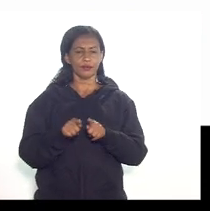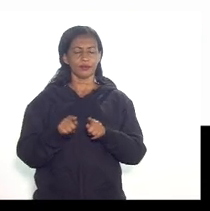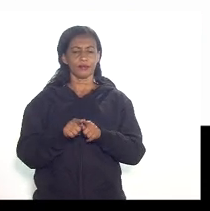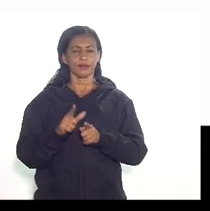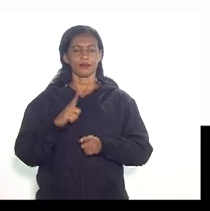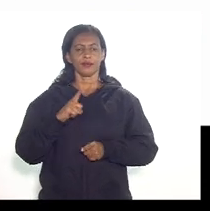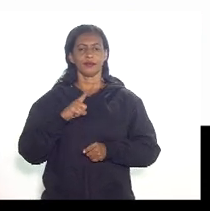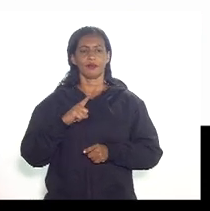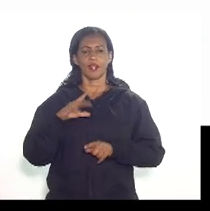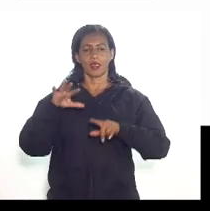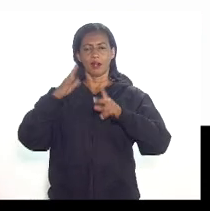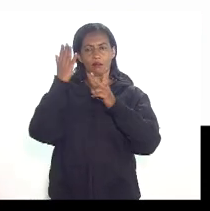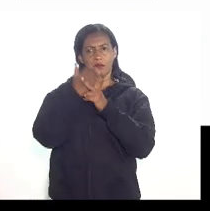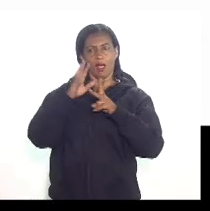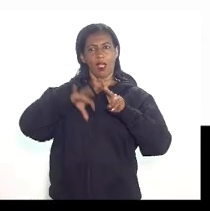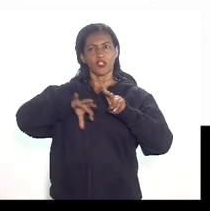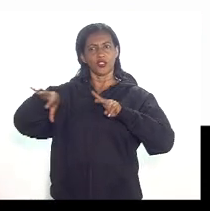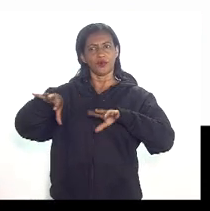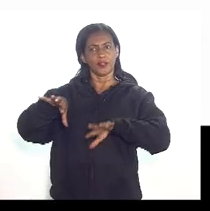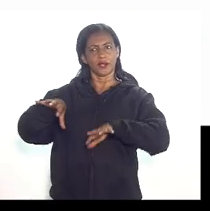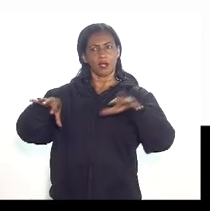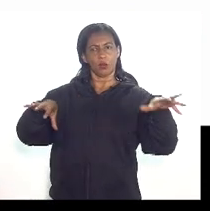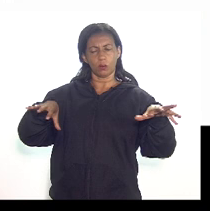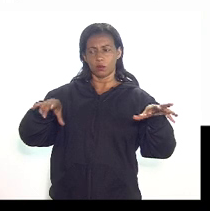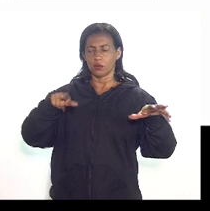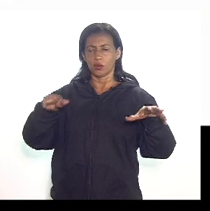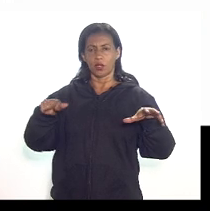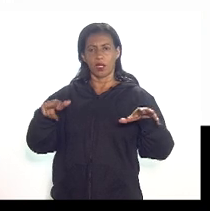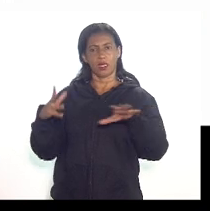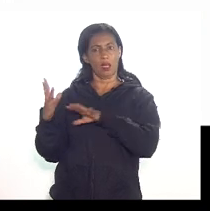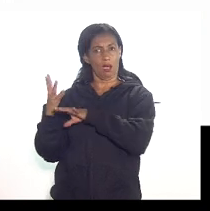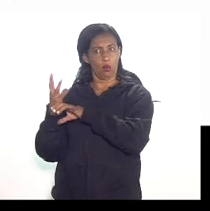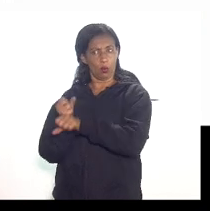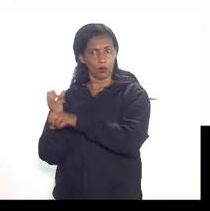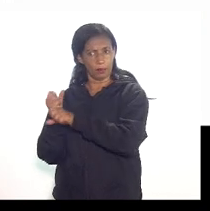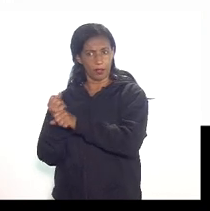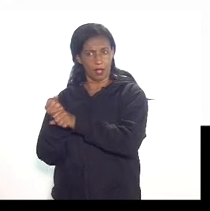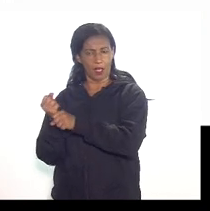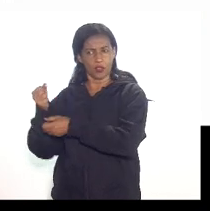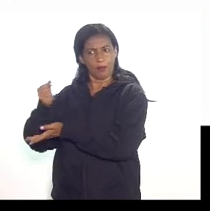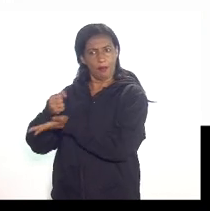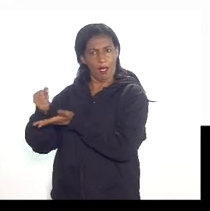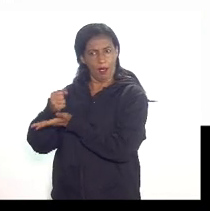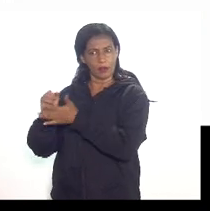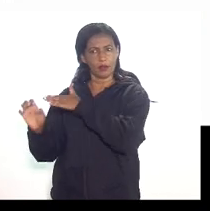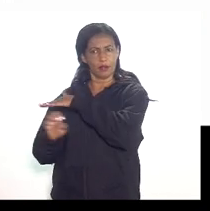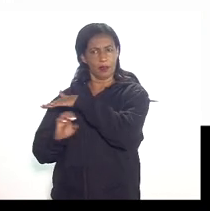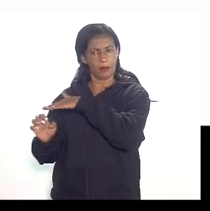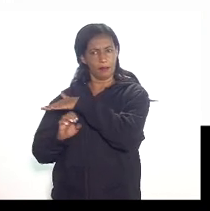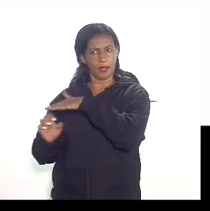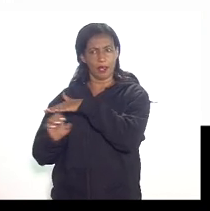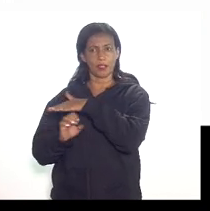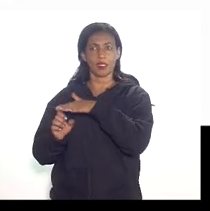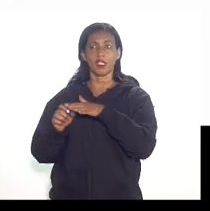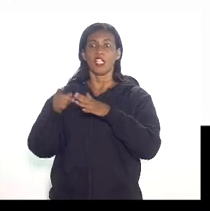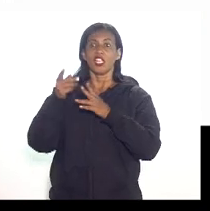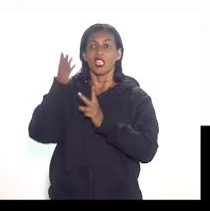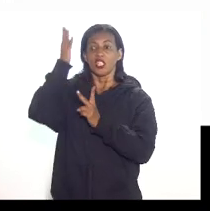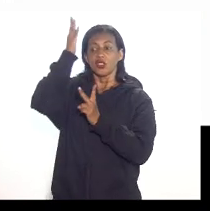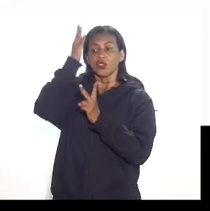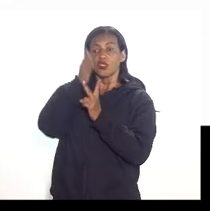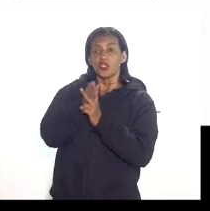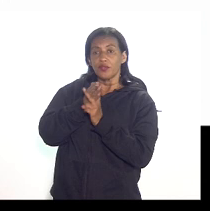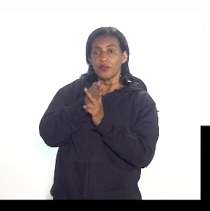a divisão desse plano de contas que é a contabilidade básica da concessionária que faz uma divisão